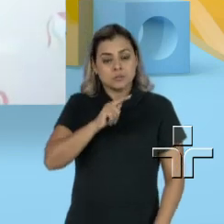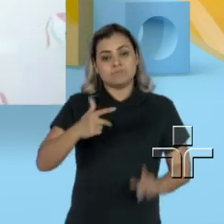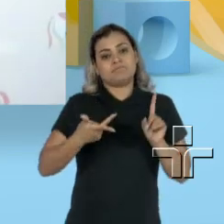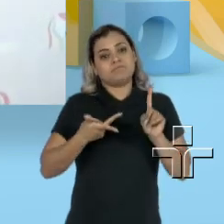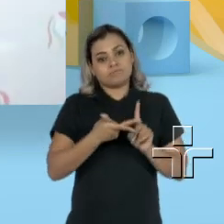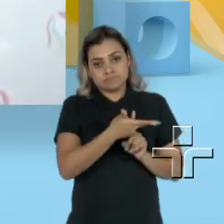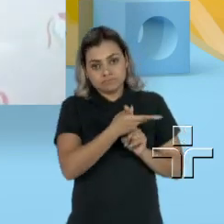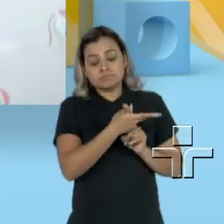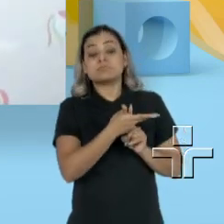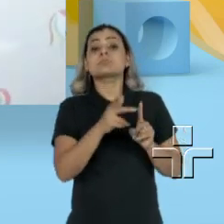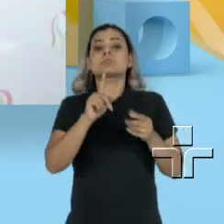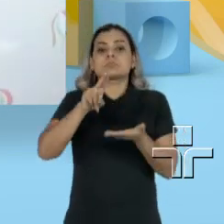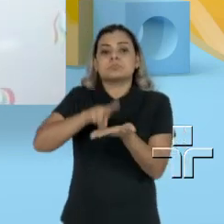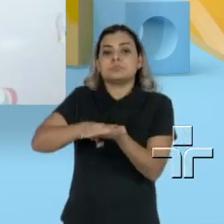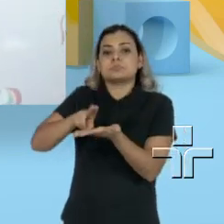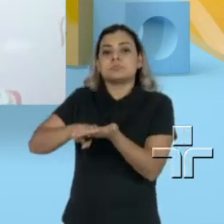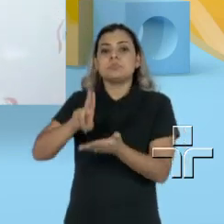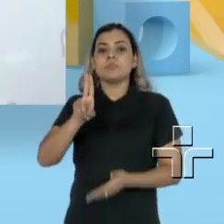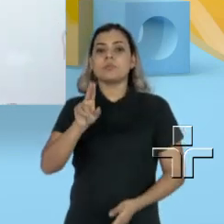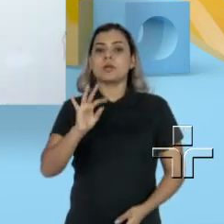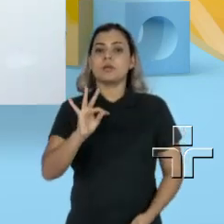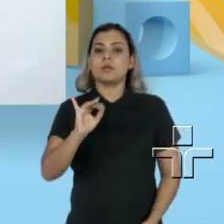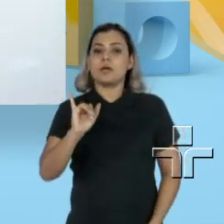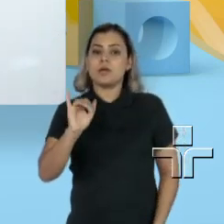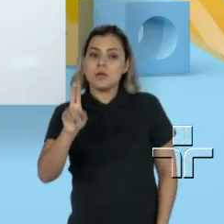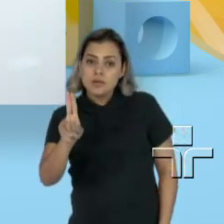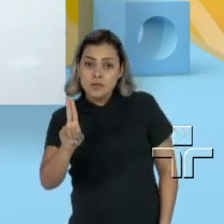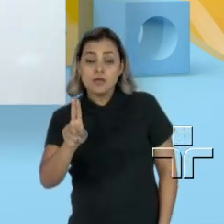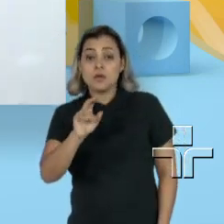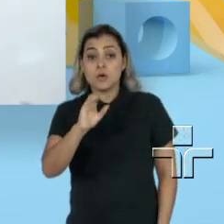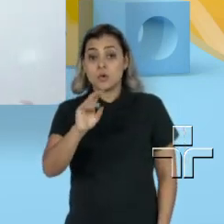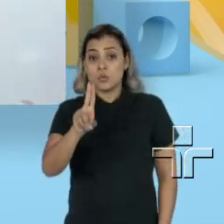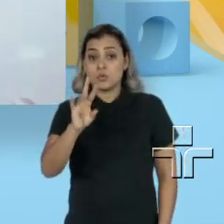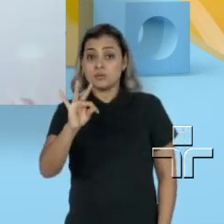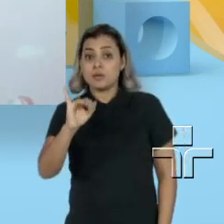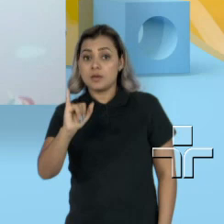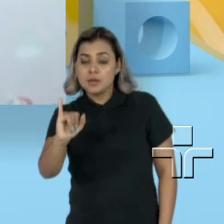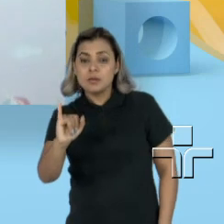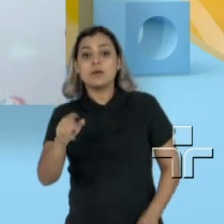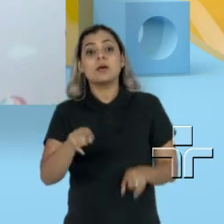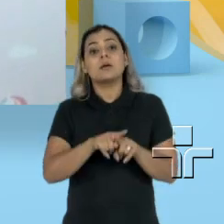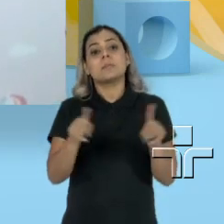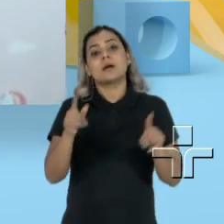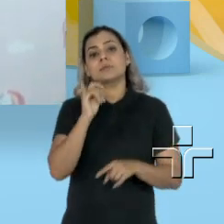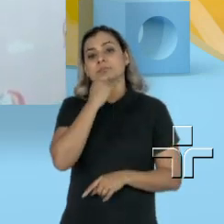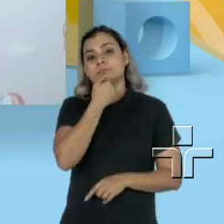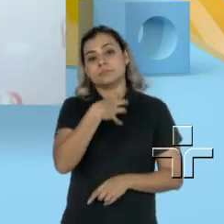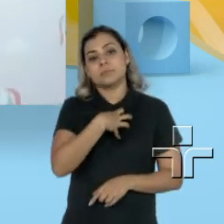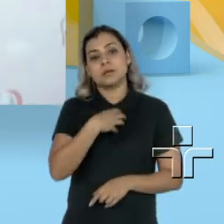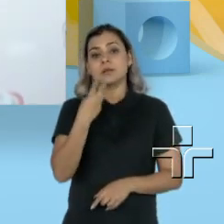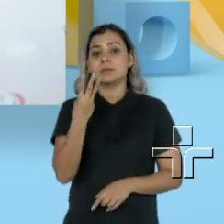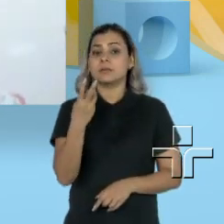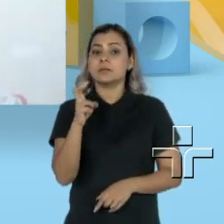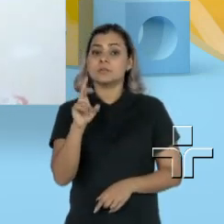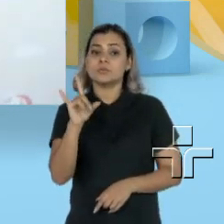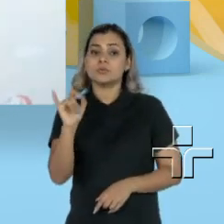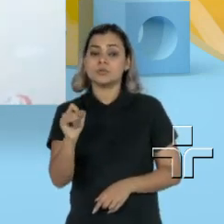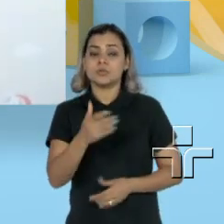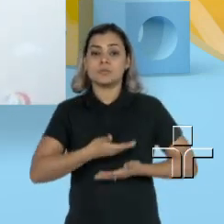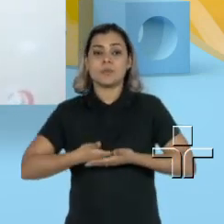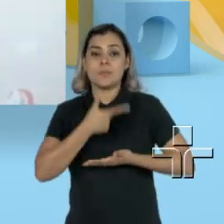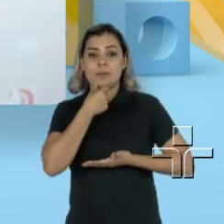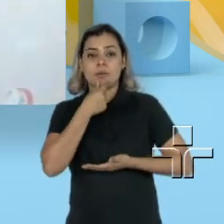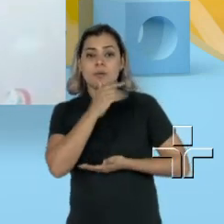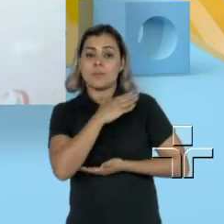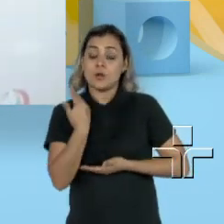Os dois foram para a UTI, não Natal. Infelizmente, ele com 35 dias acabou falecendo. Mas graças a Deus deixou